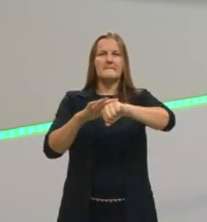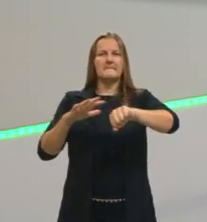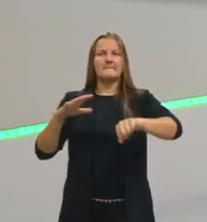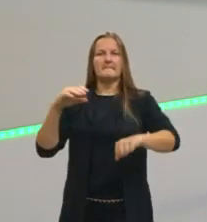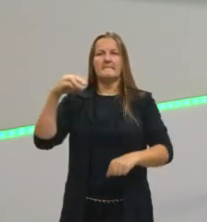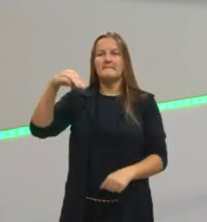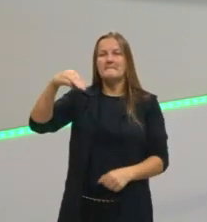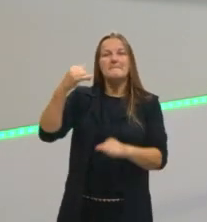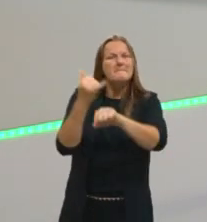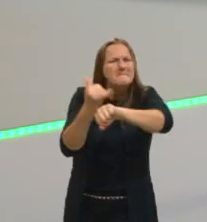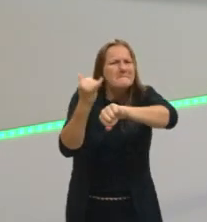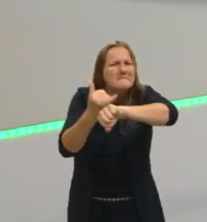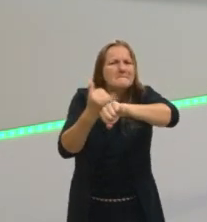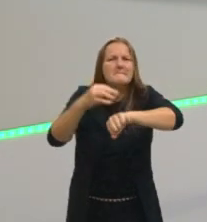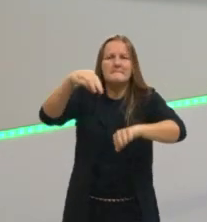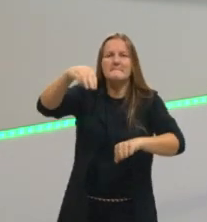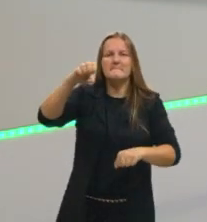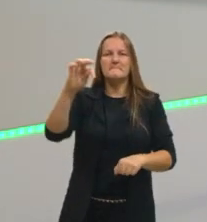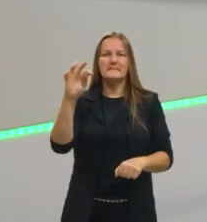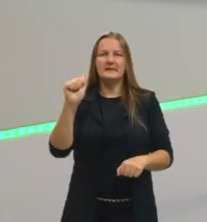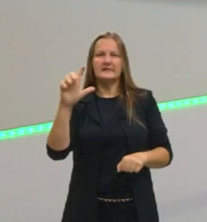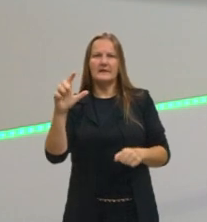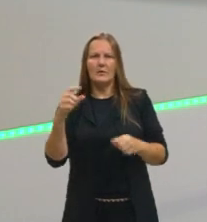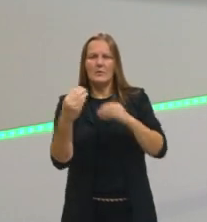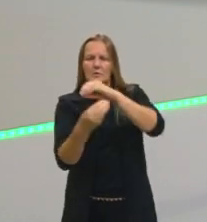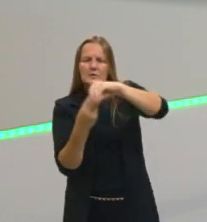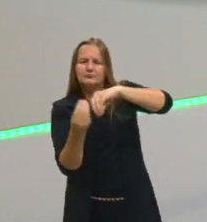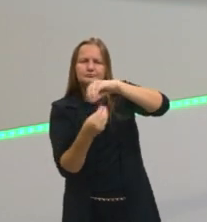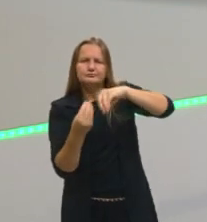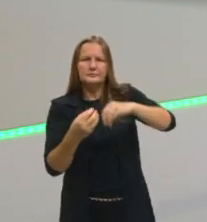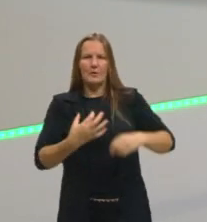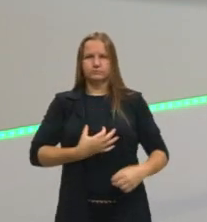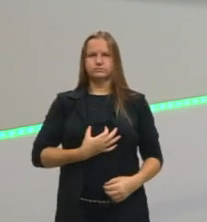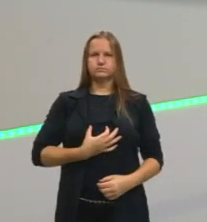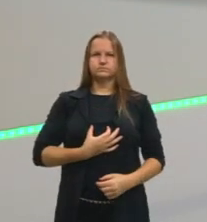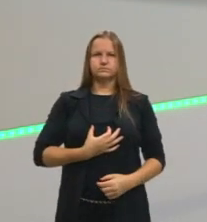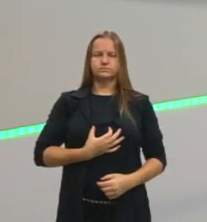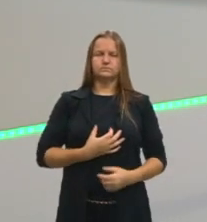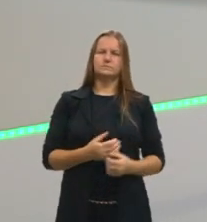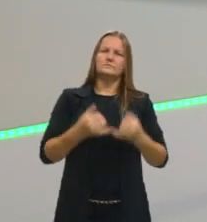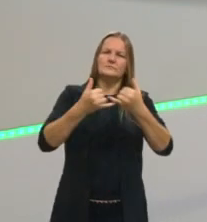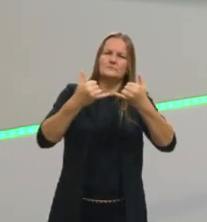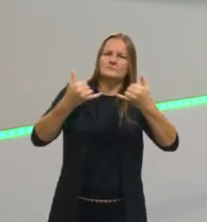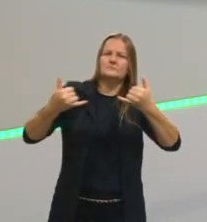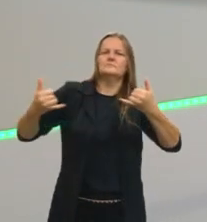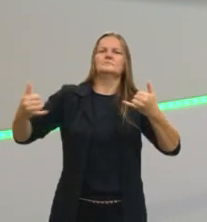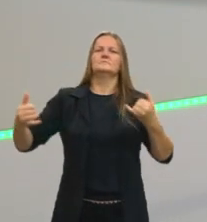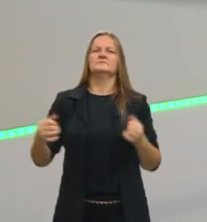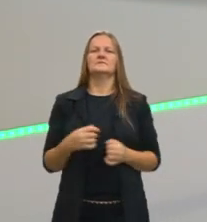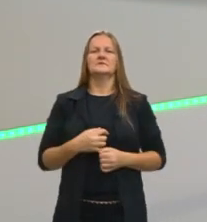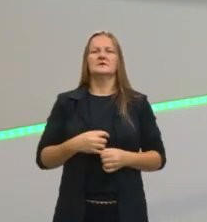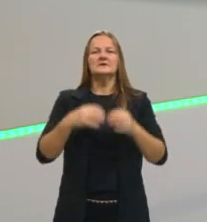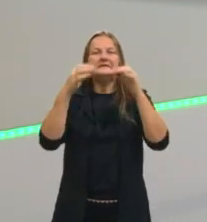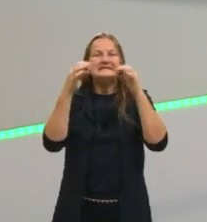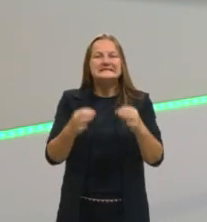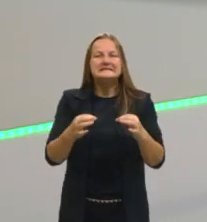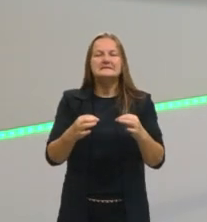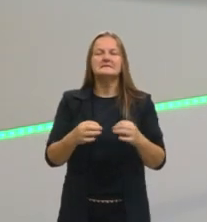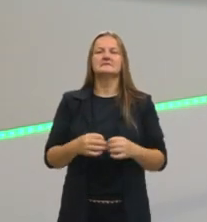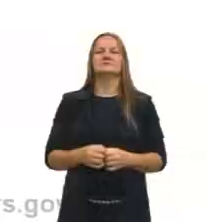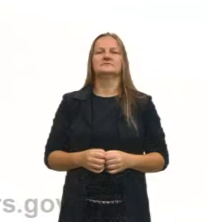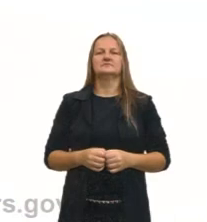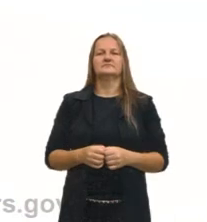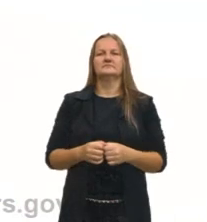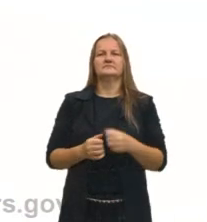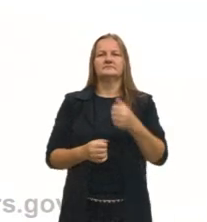metálica, né? Uma mistura de metais para formar essa liga do bronze e fazer as medalhas. Então, a alternativa correta, o é mistura, o que